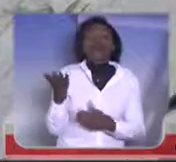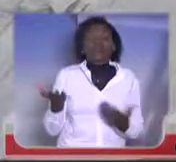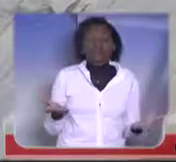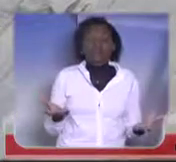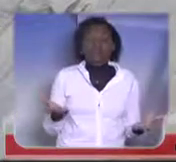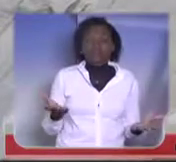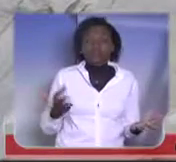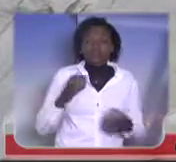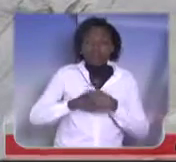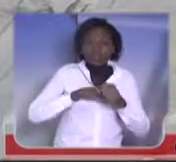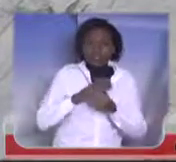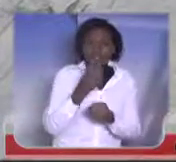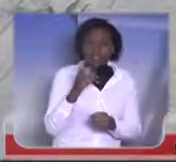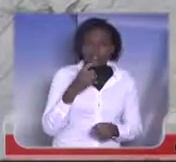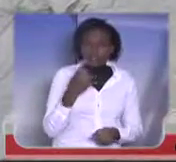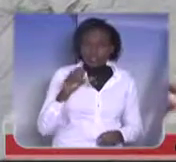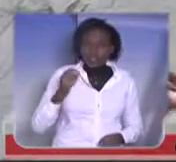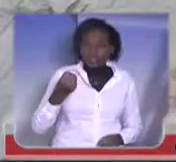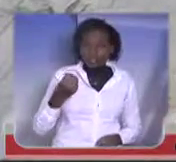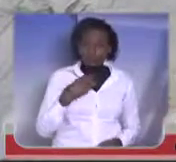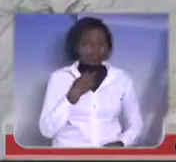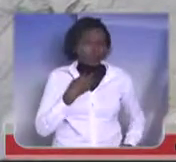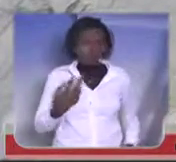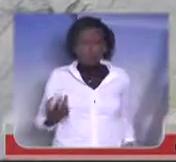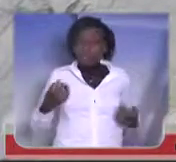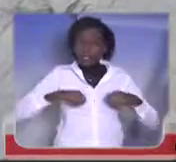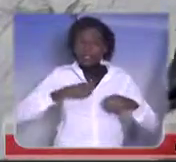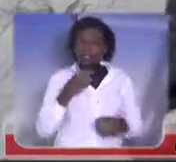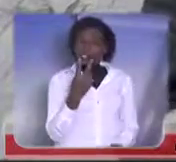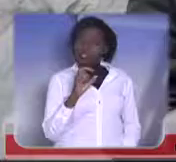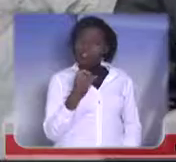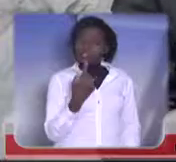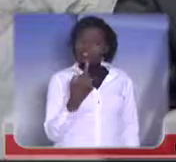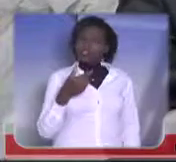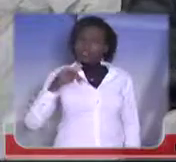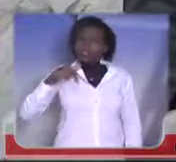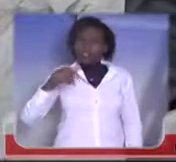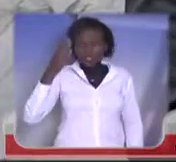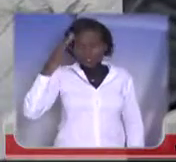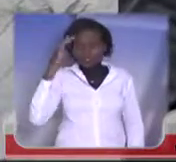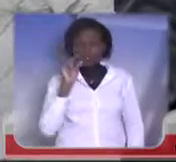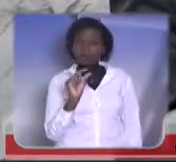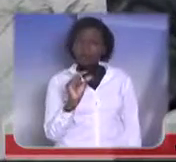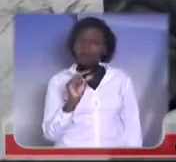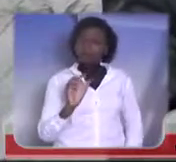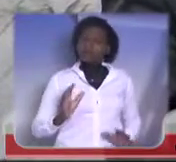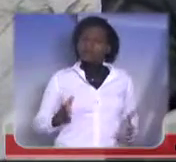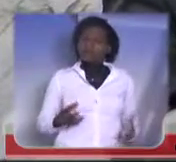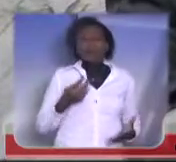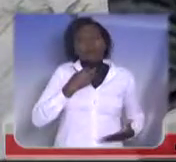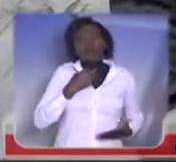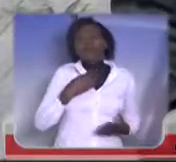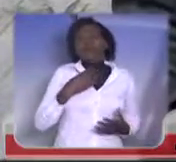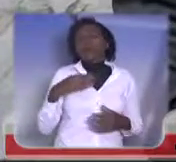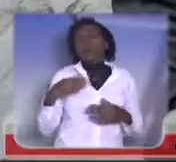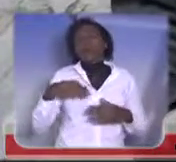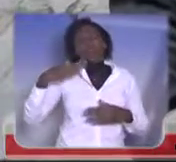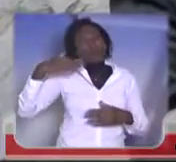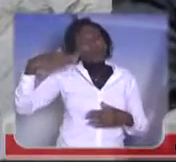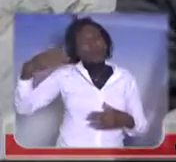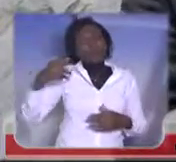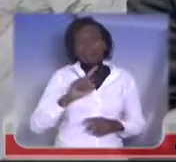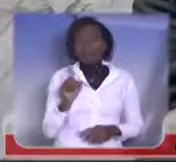sabe que vai ser uma merreca, sabe que vai ser uma porcaria. E ainda quer estender para ano que vem? Não, é impossível. Ou nós temos